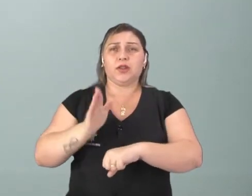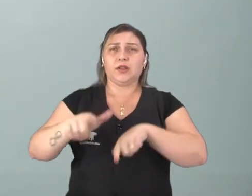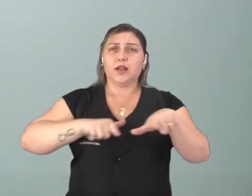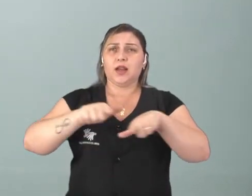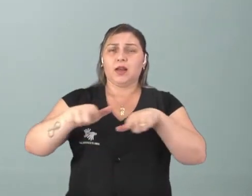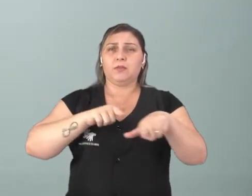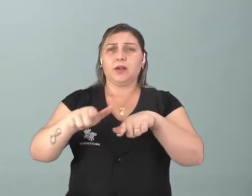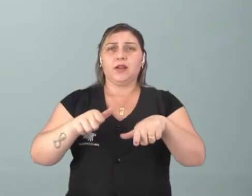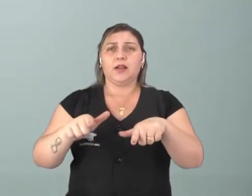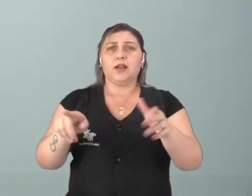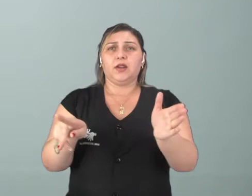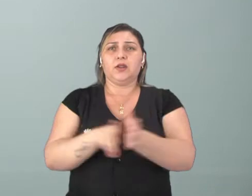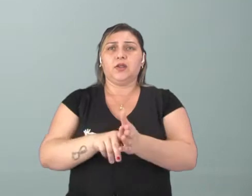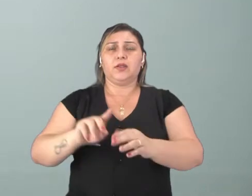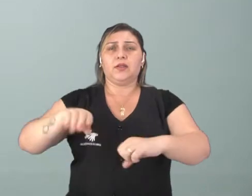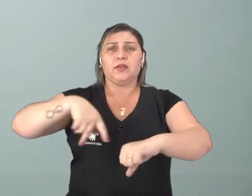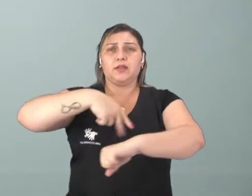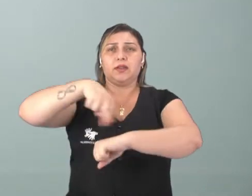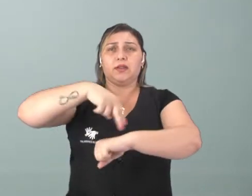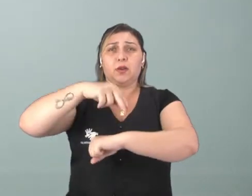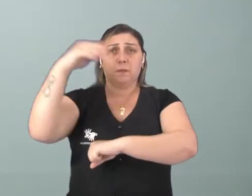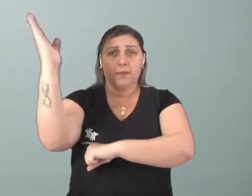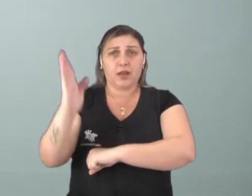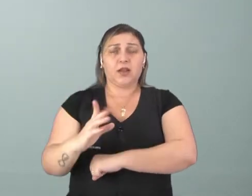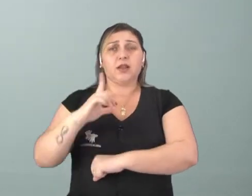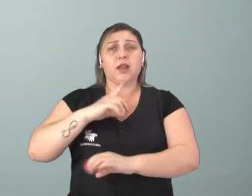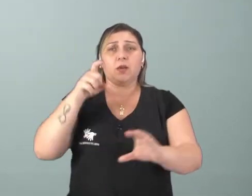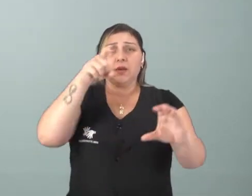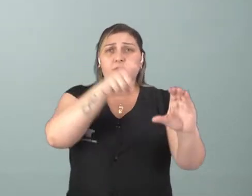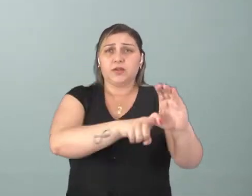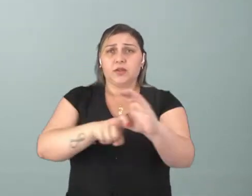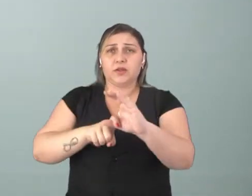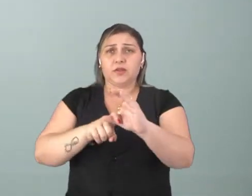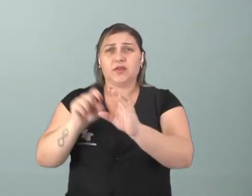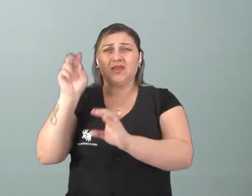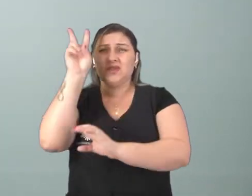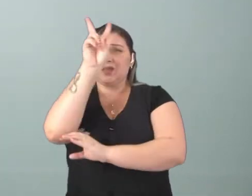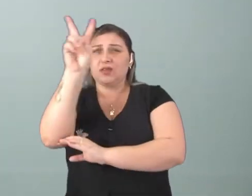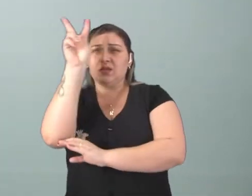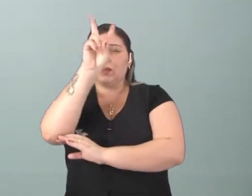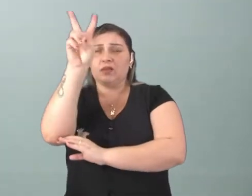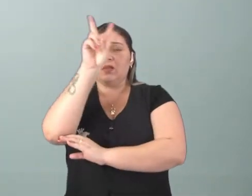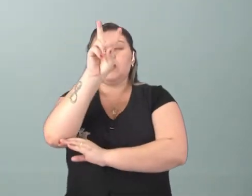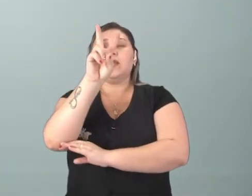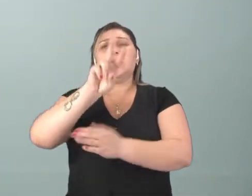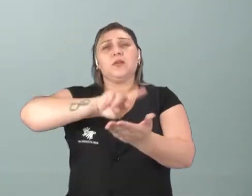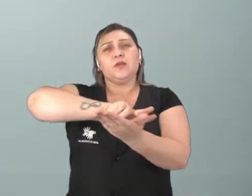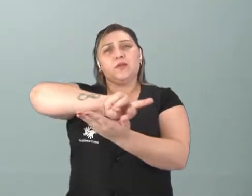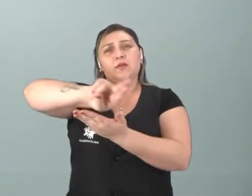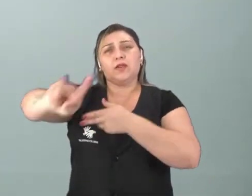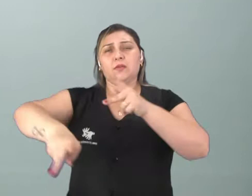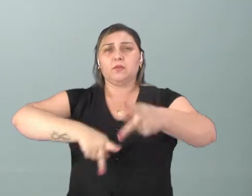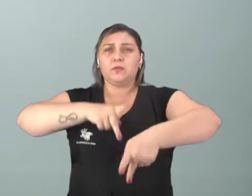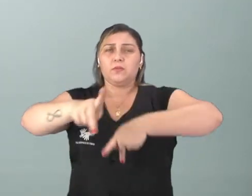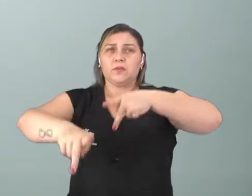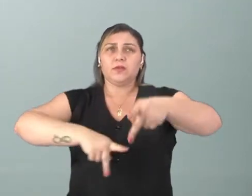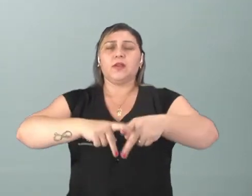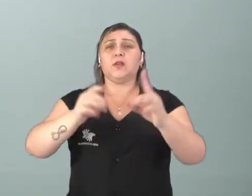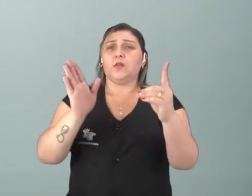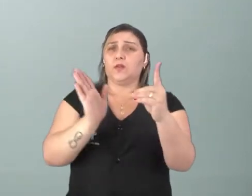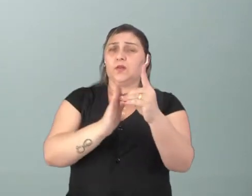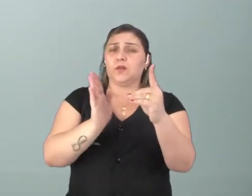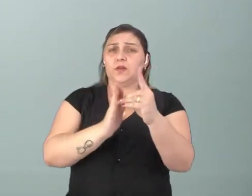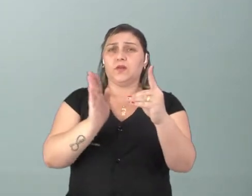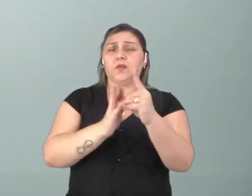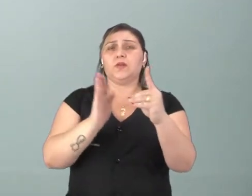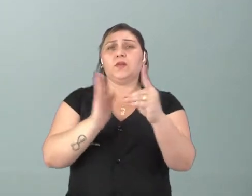especificamente a nossa nação, o nosso Brasil, ele tem uma dívida histórica muito grande com diversas populações, com os indígenas